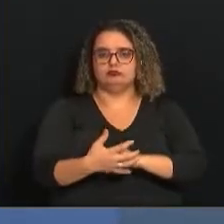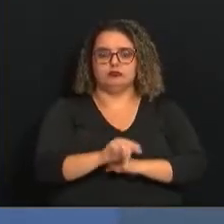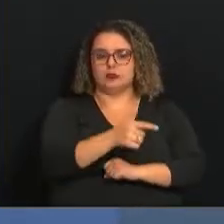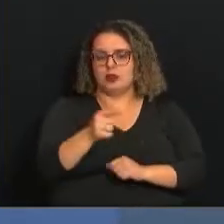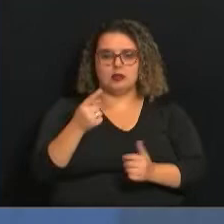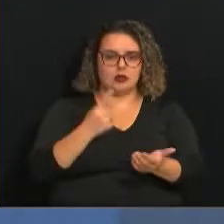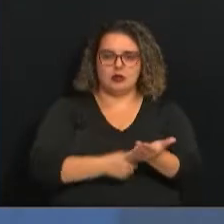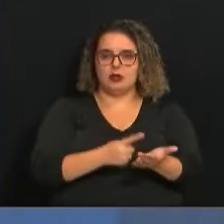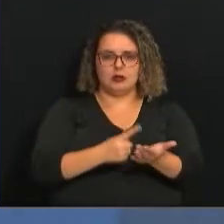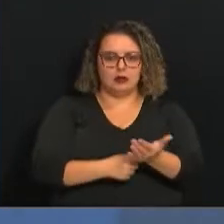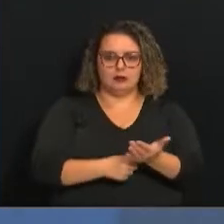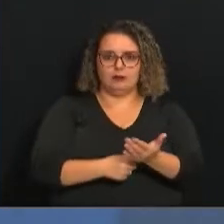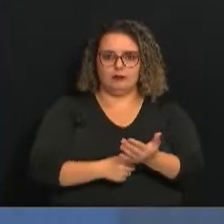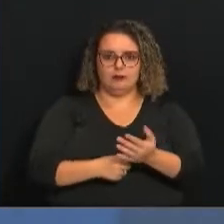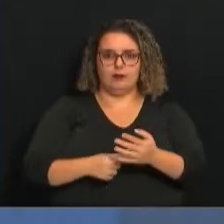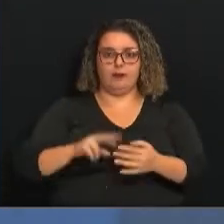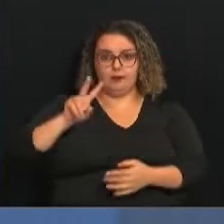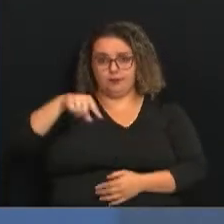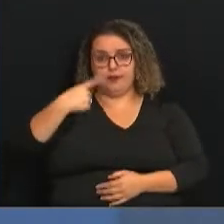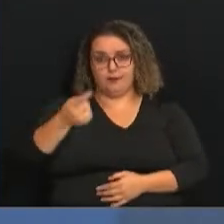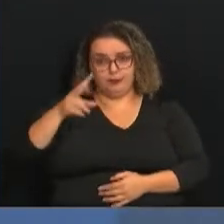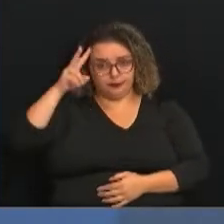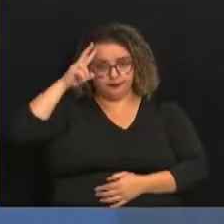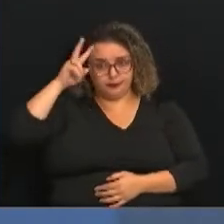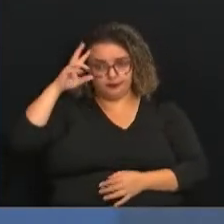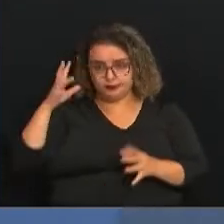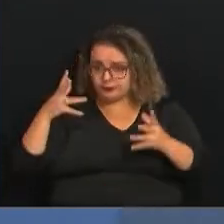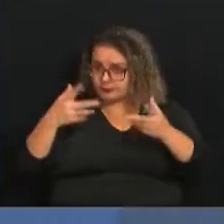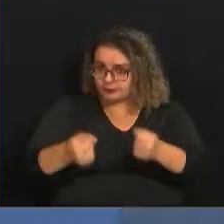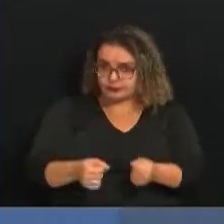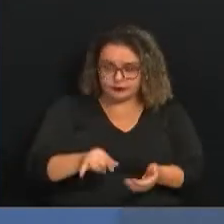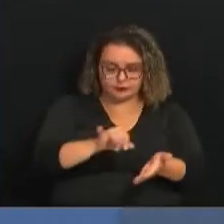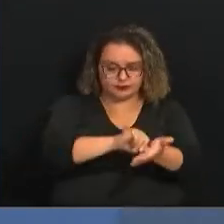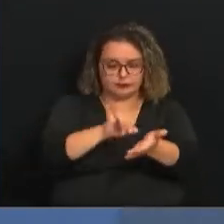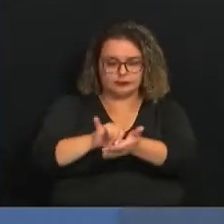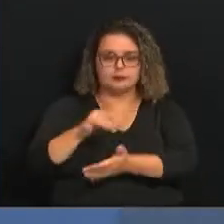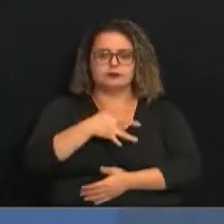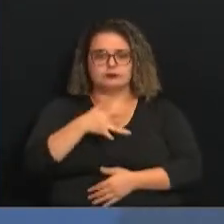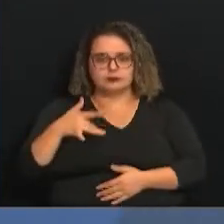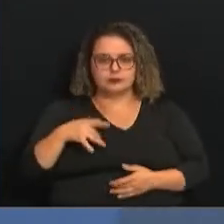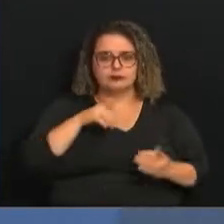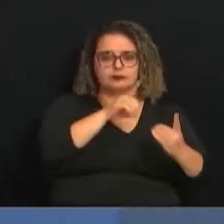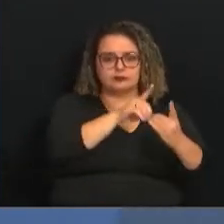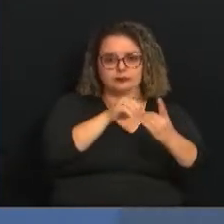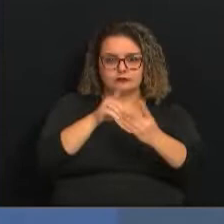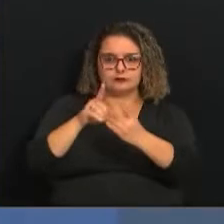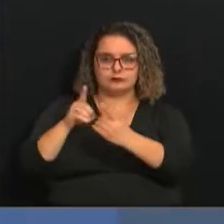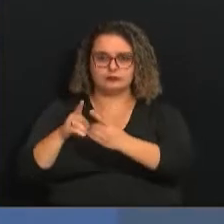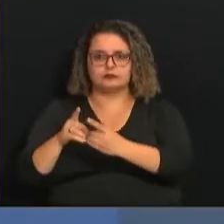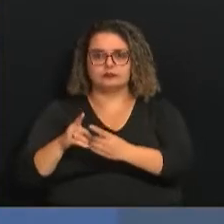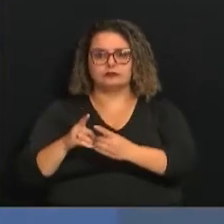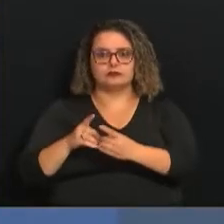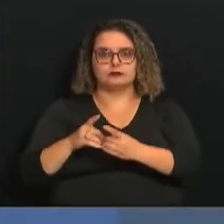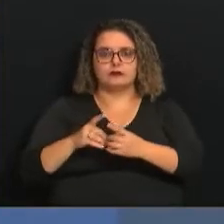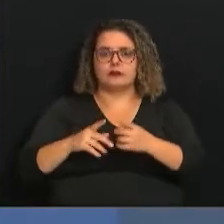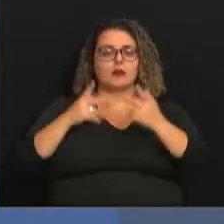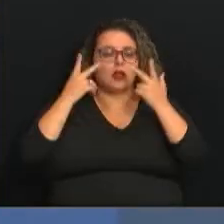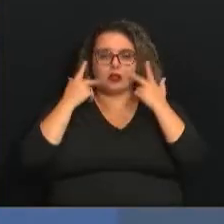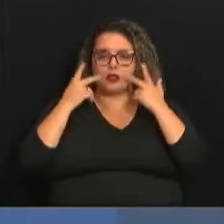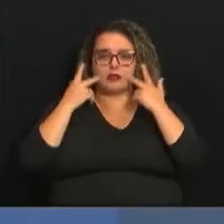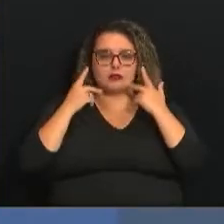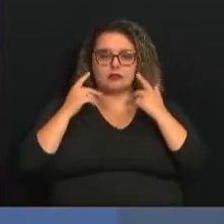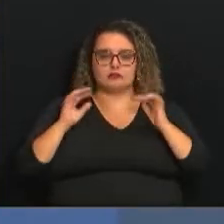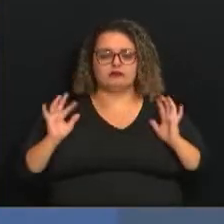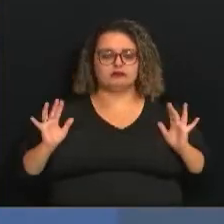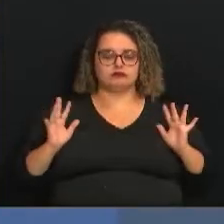a partir da próxima segunda-feira. Todos os centros de saúde atenderão a população em demanda espontânea e a vacina